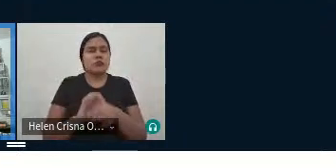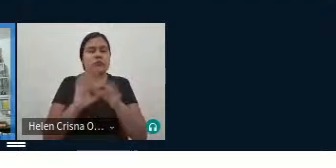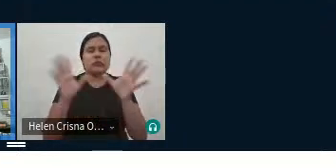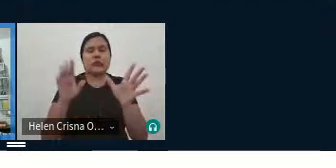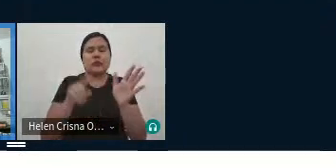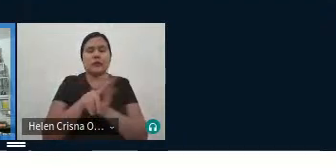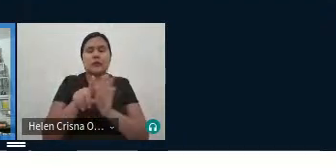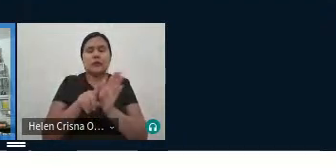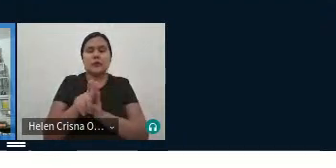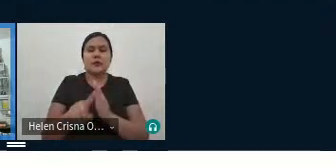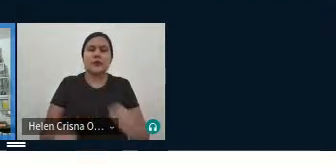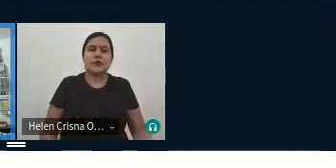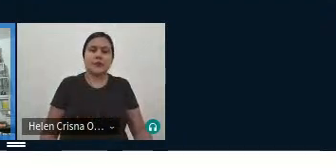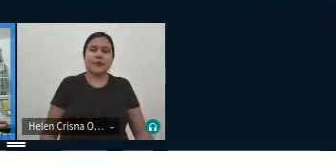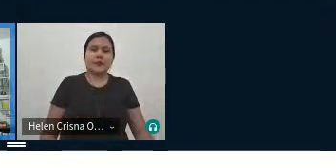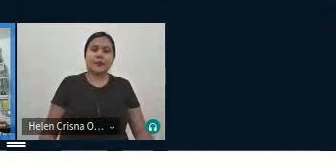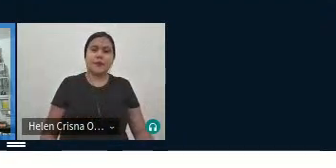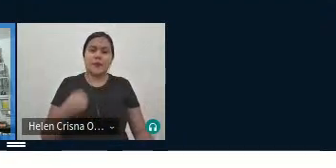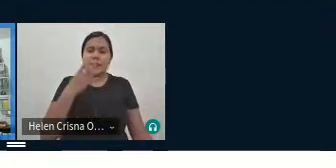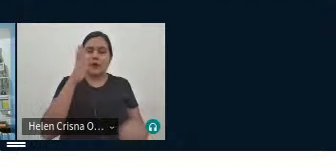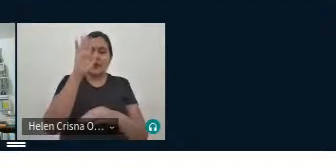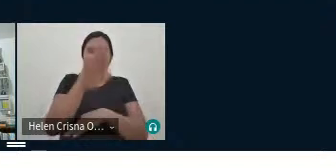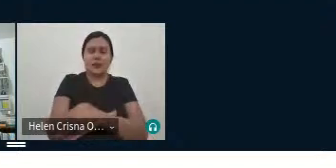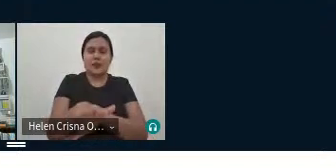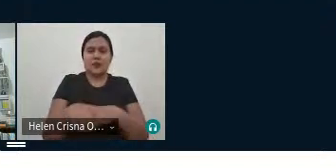perguntas. Tá bem? Boa tarde.